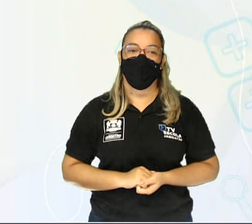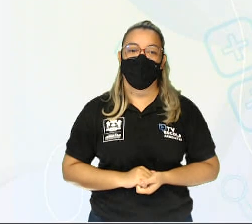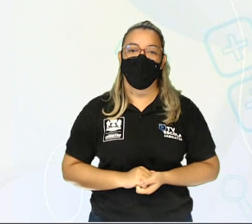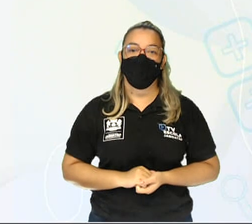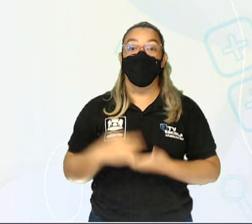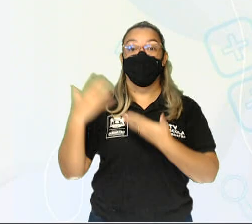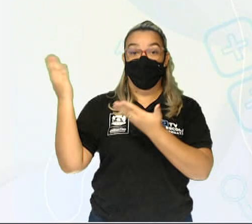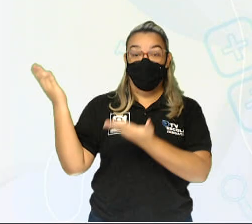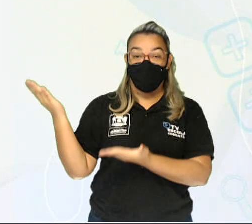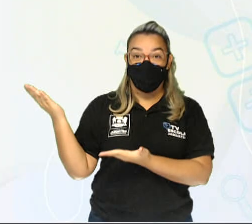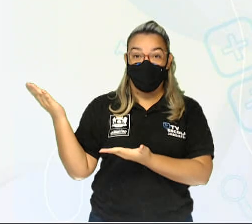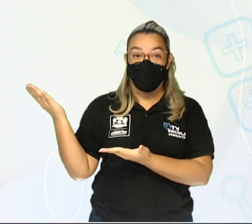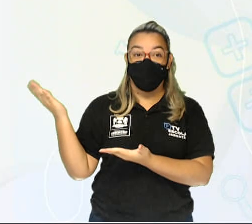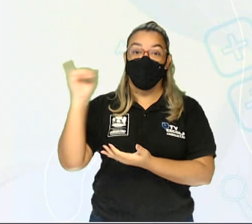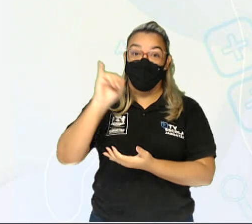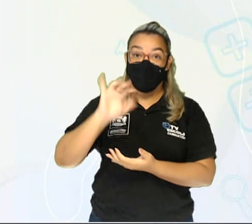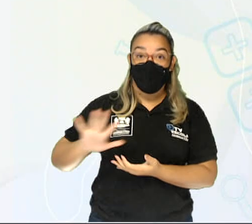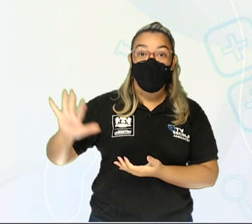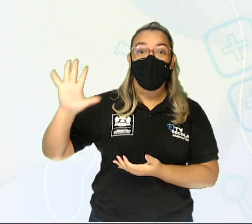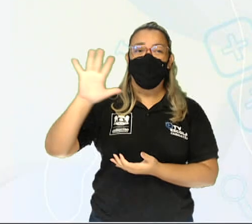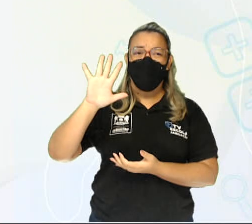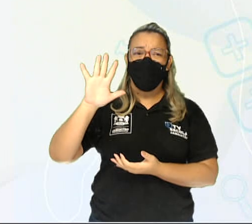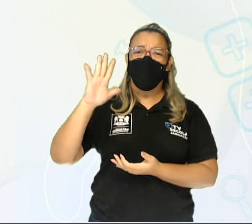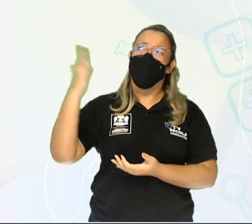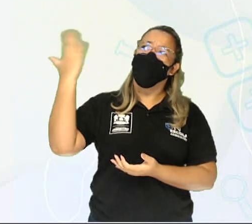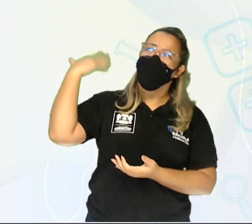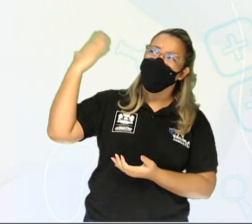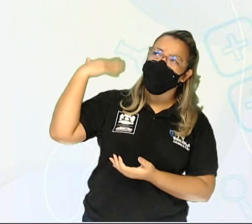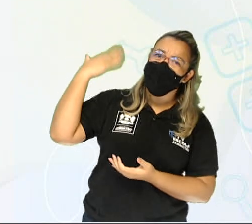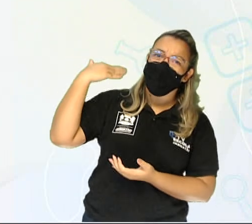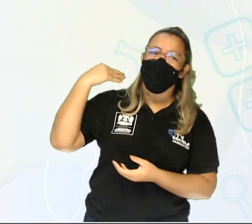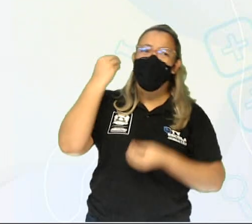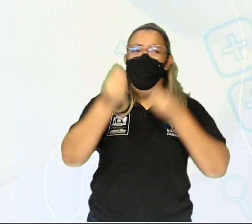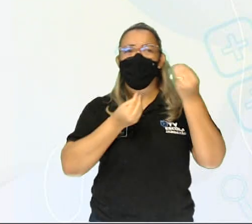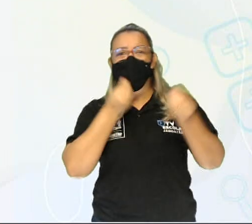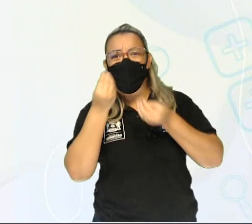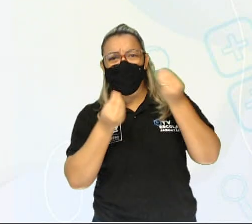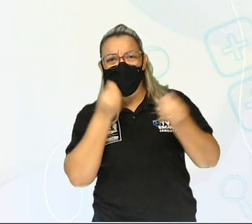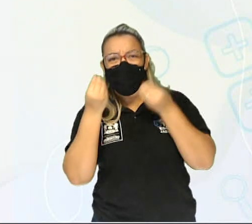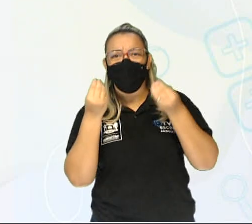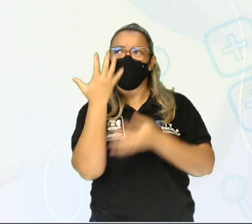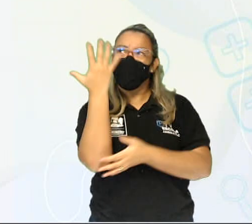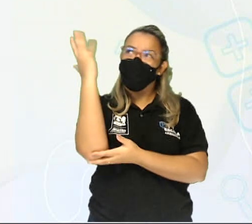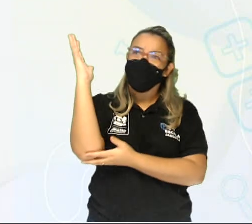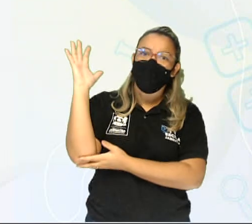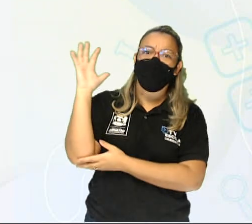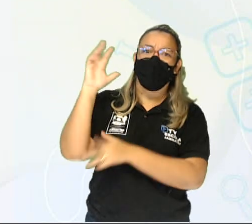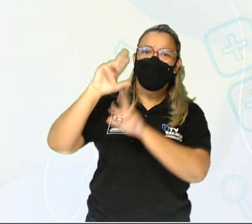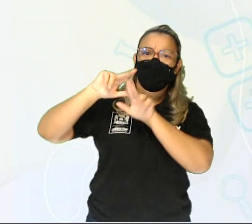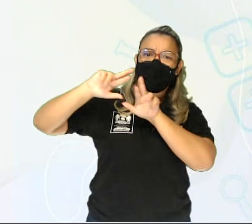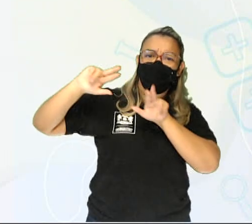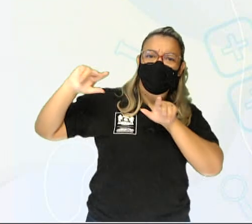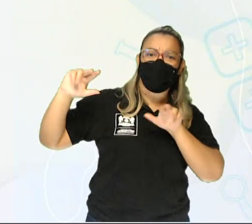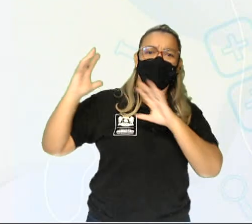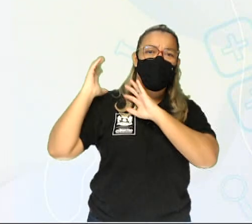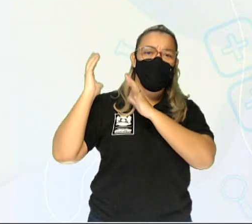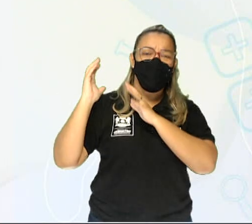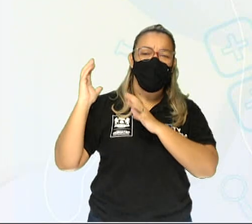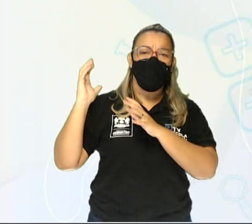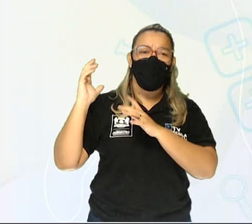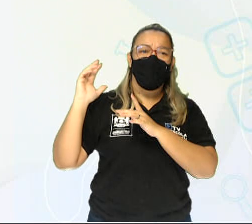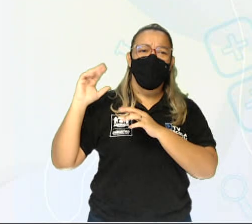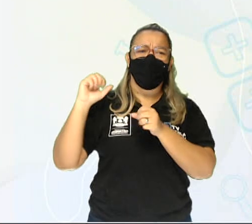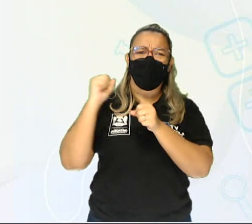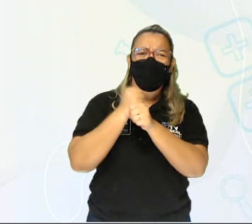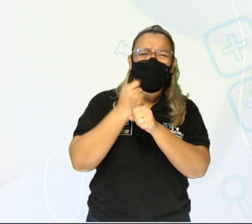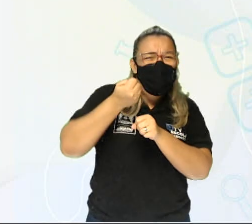Imagens agora das praias, como eram antes, com bastante coqueiros, poucas construções,